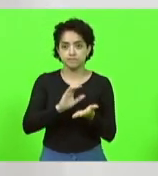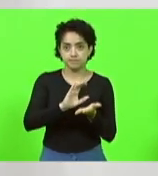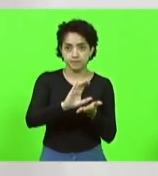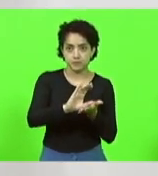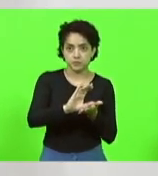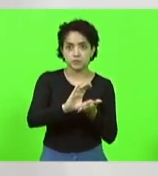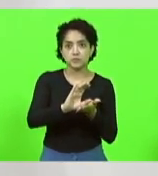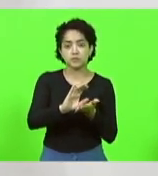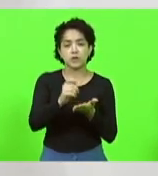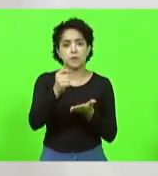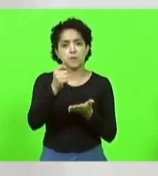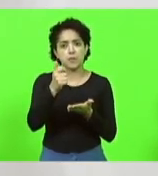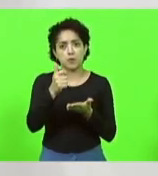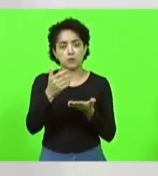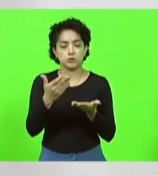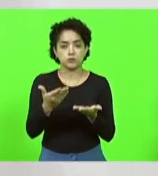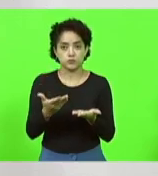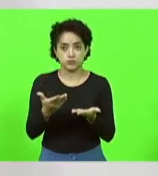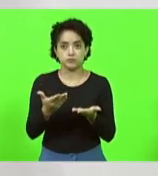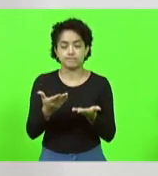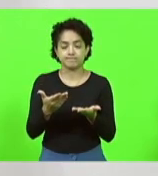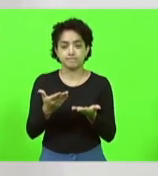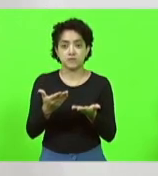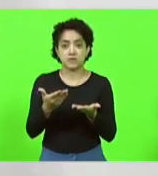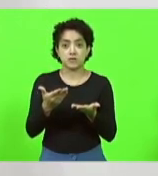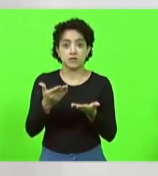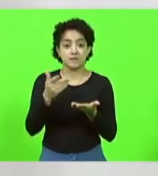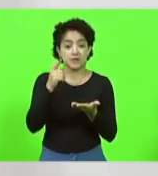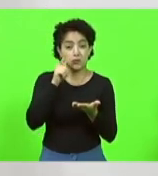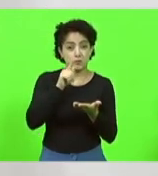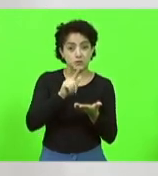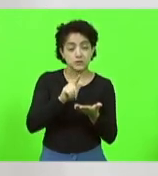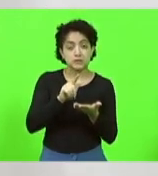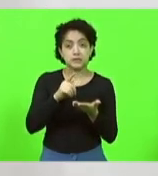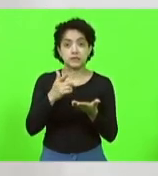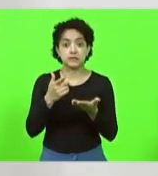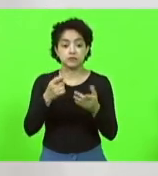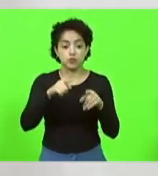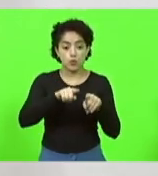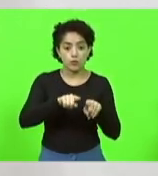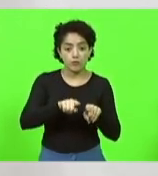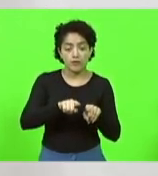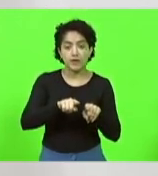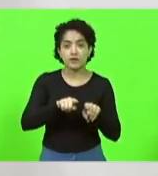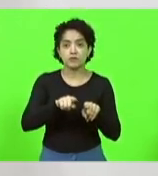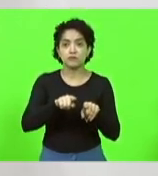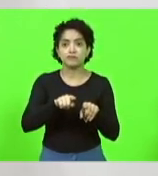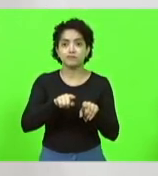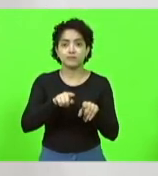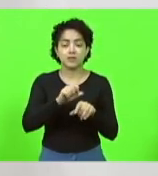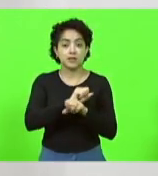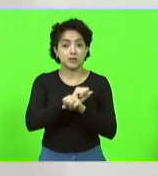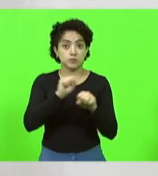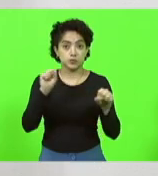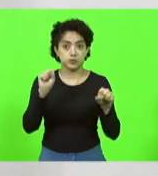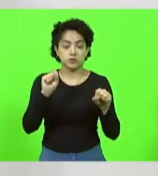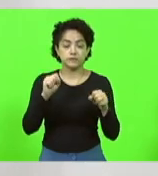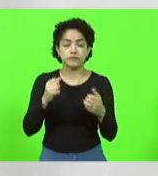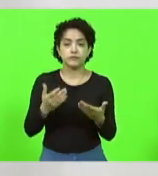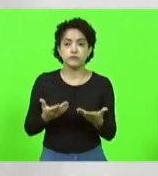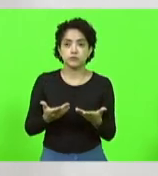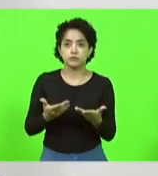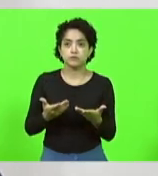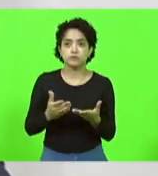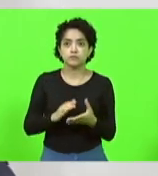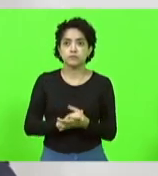escassos para se conseguir um convênio com o Estado era quase impossível e com a